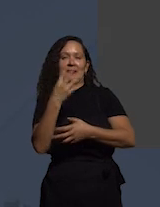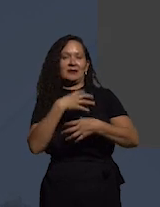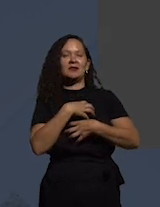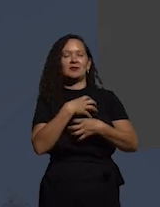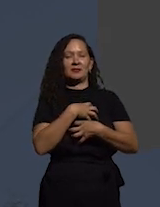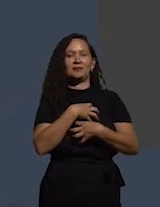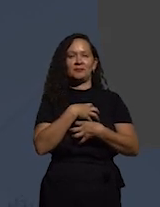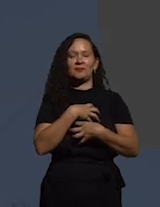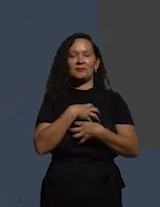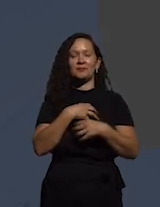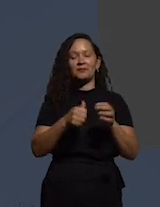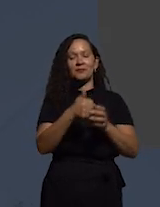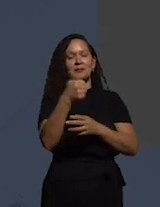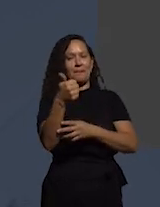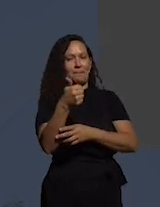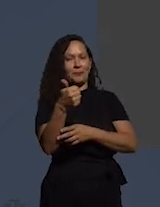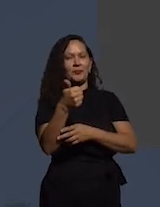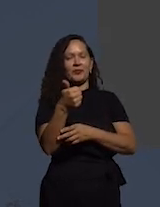primeiro